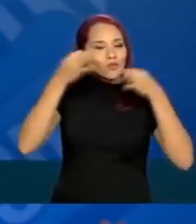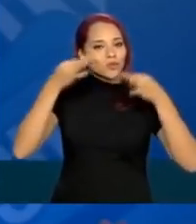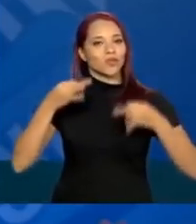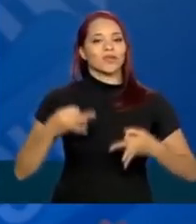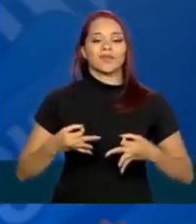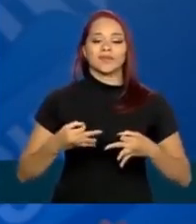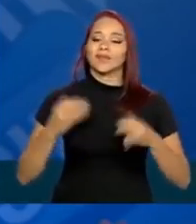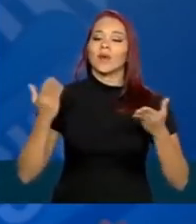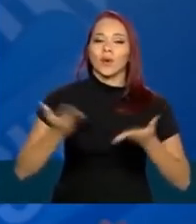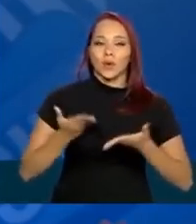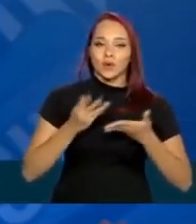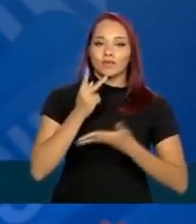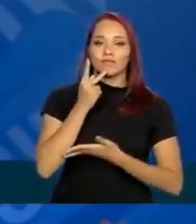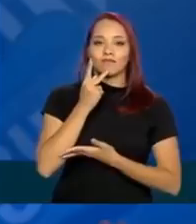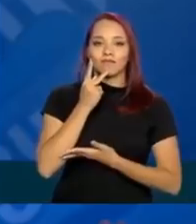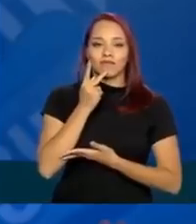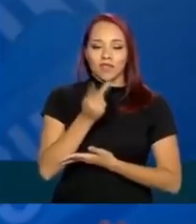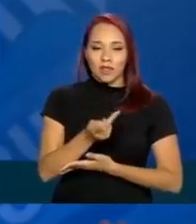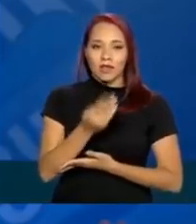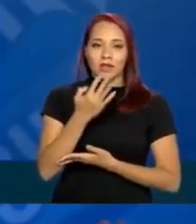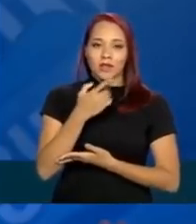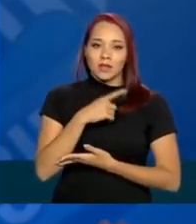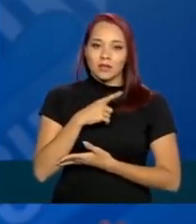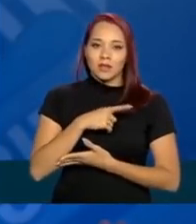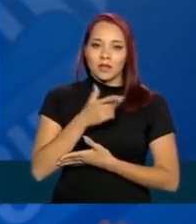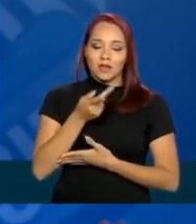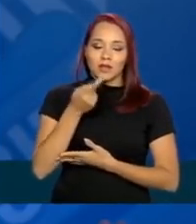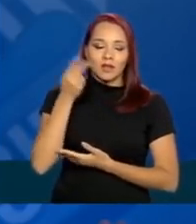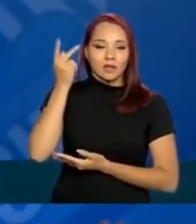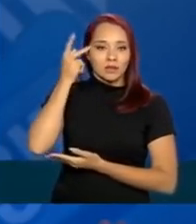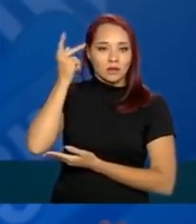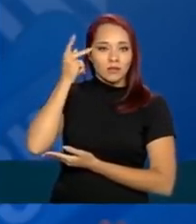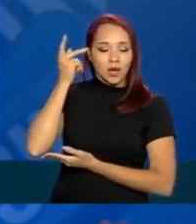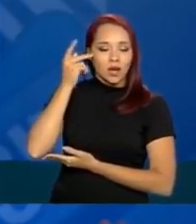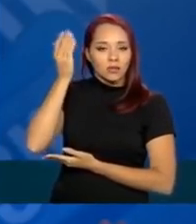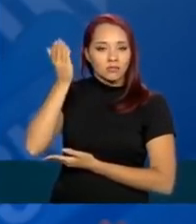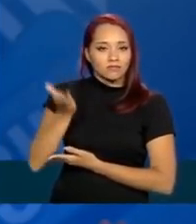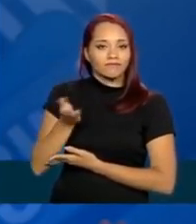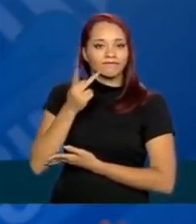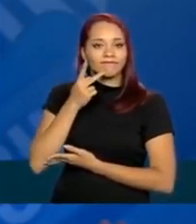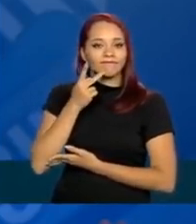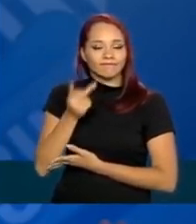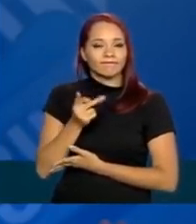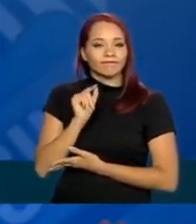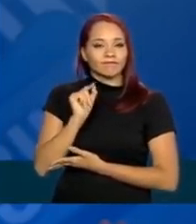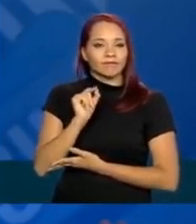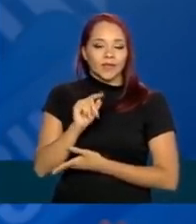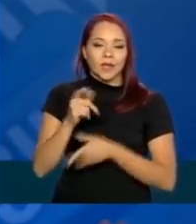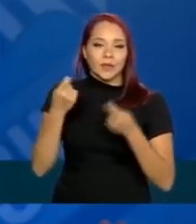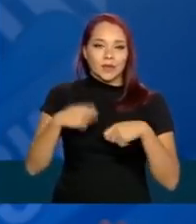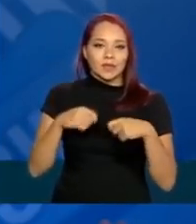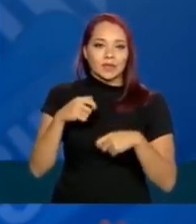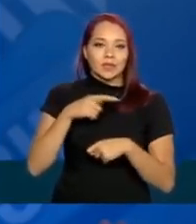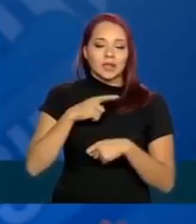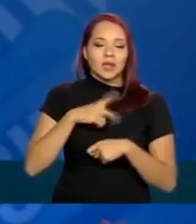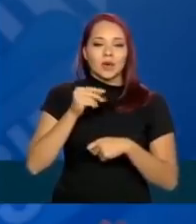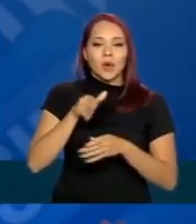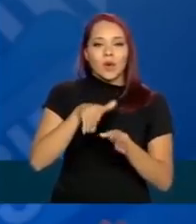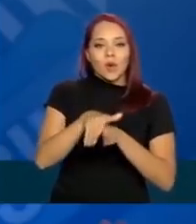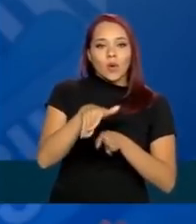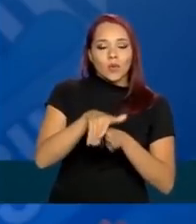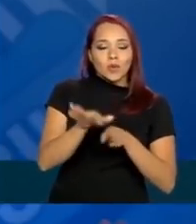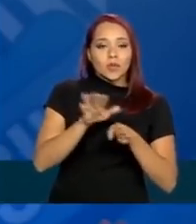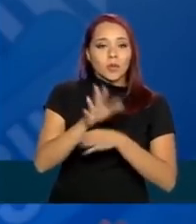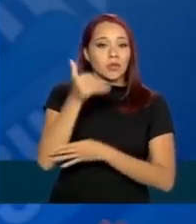fui citado numa colocação feita em São Paulo, de que teria sido uma recomendação